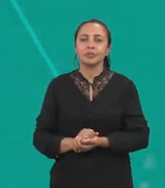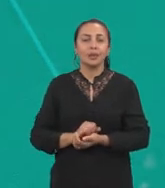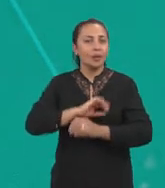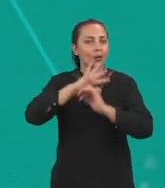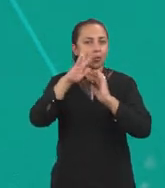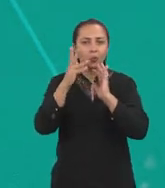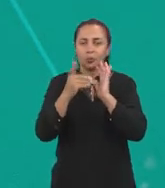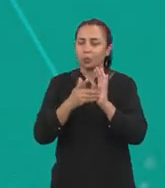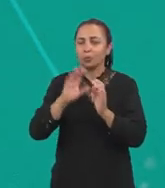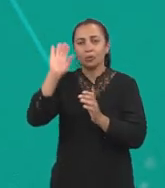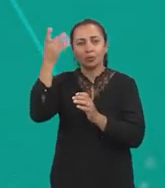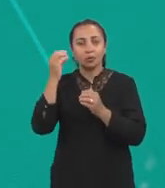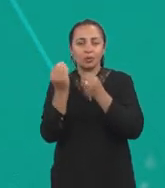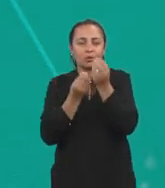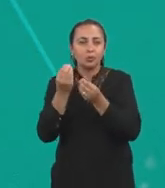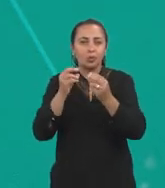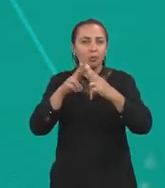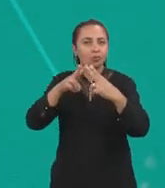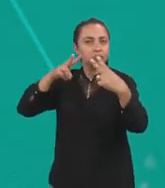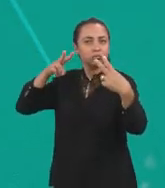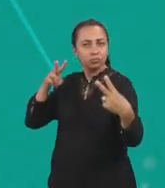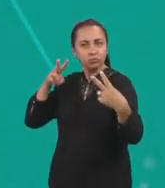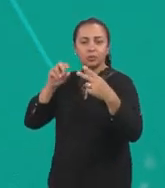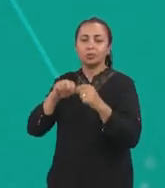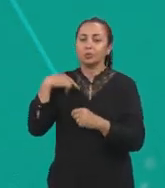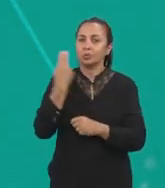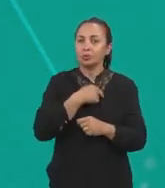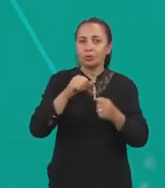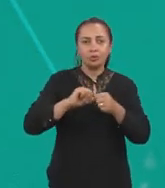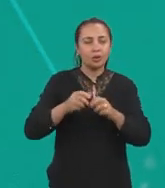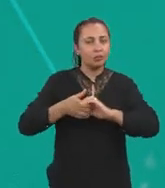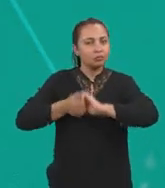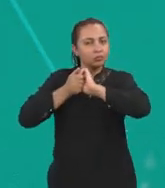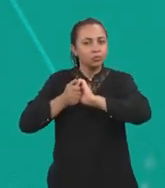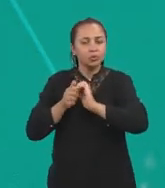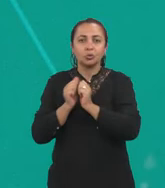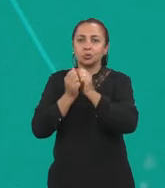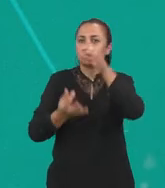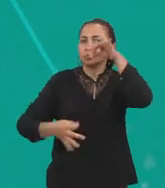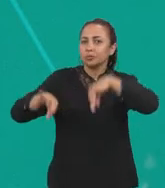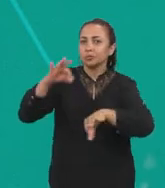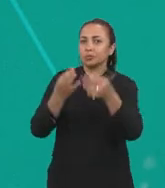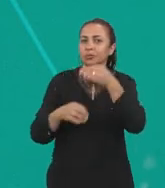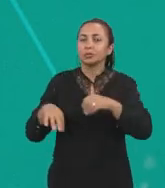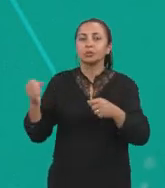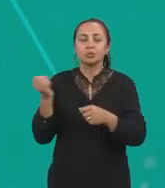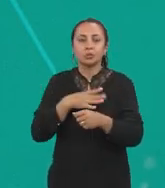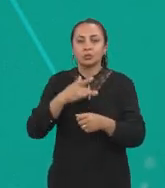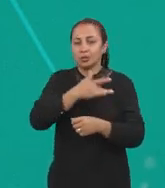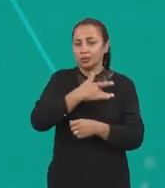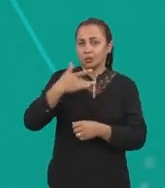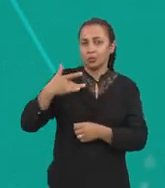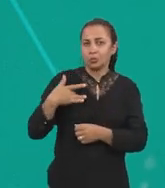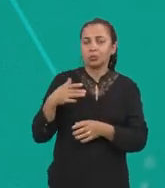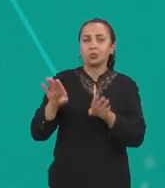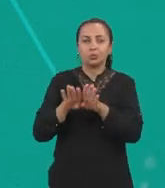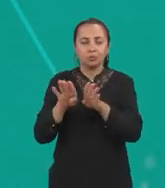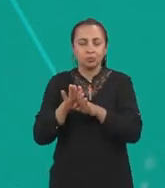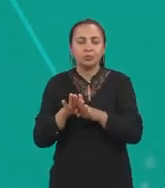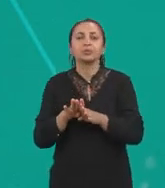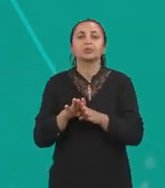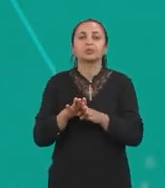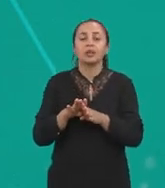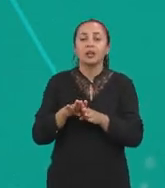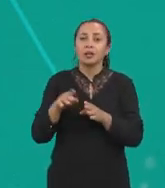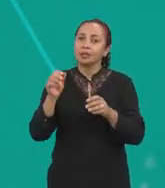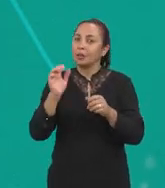Tudo isso é feito de forma remota. Nós fizemos uma parceria com o Laboratório de Inovação Tecnológica em Saúde, então nós utilizamos